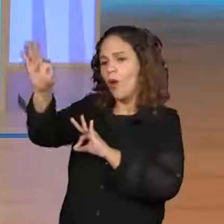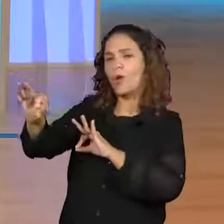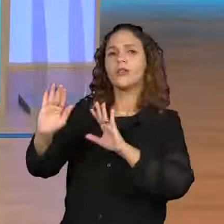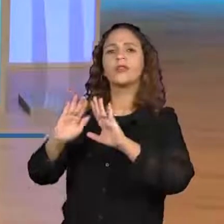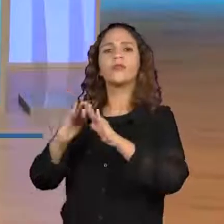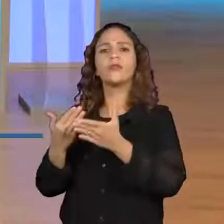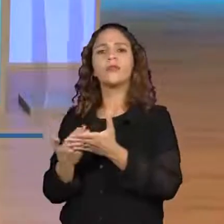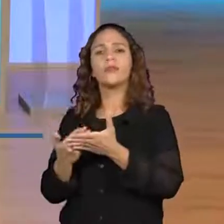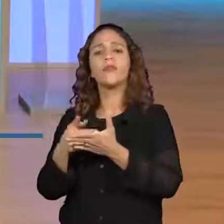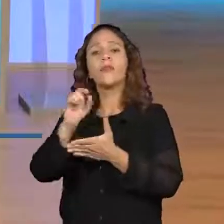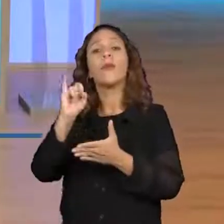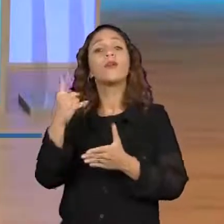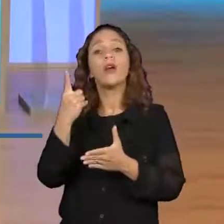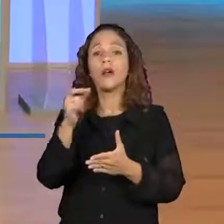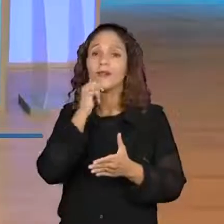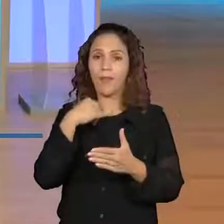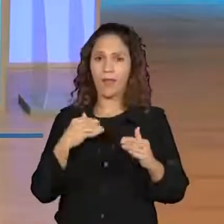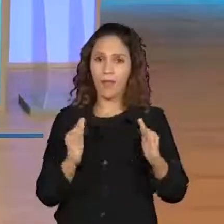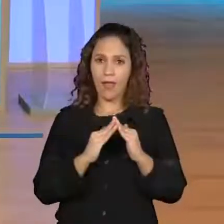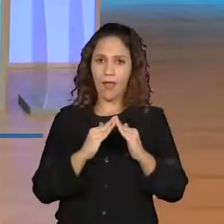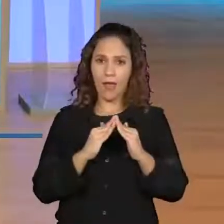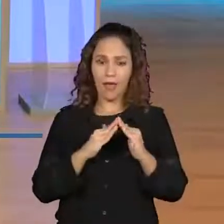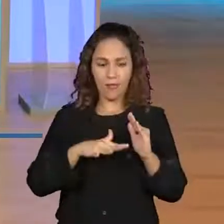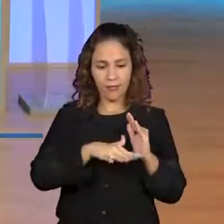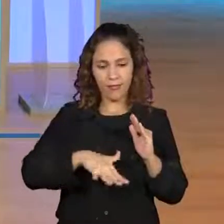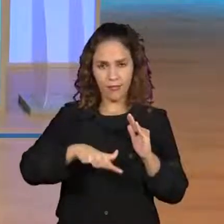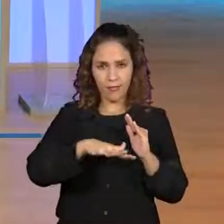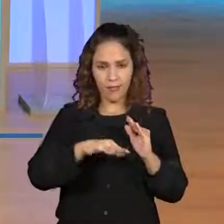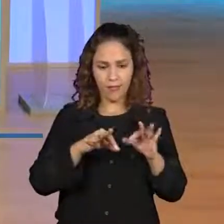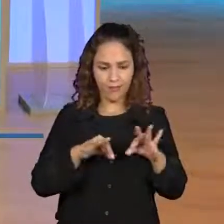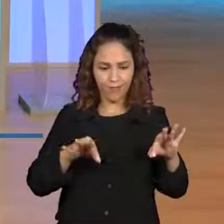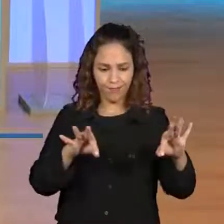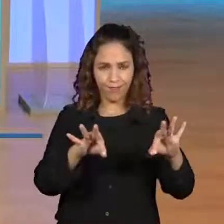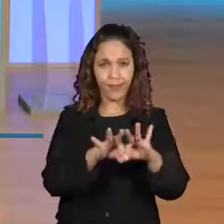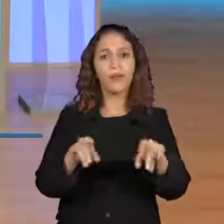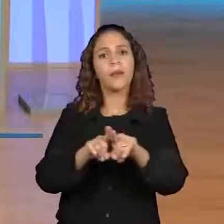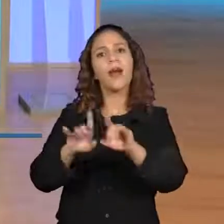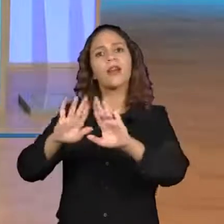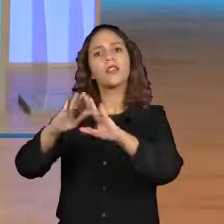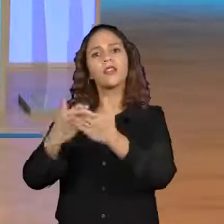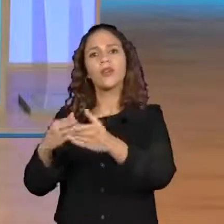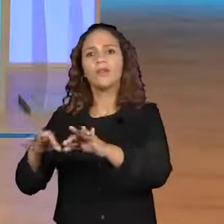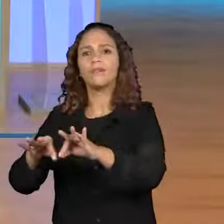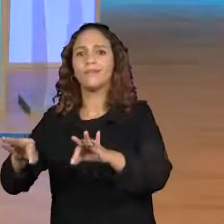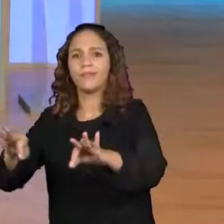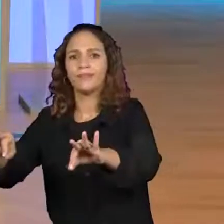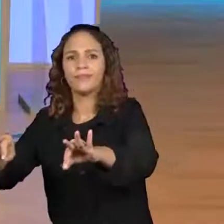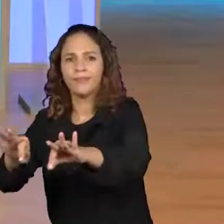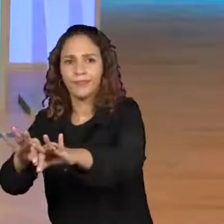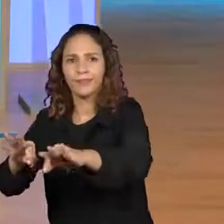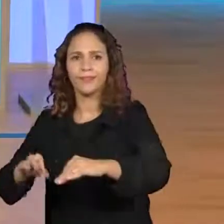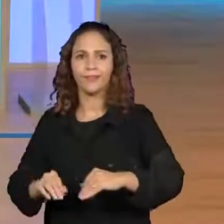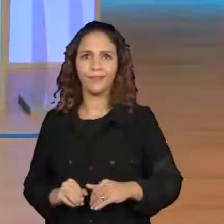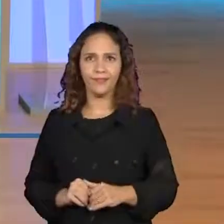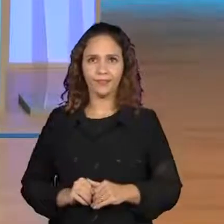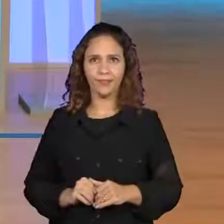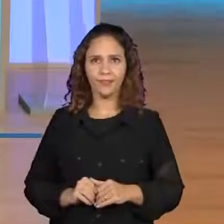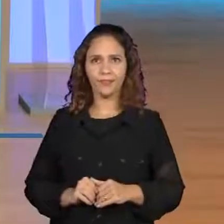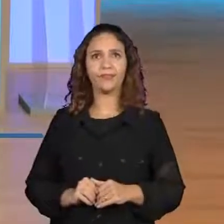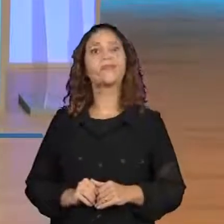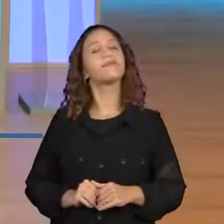faça pelo menos o quarteirão em torno da sua escola, marcando esses pontos de referência citados na aula, não professora?